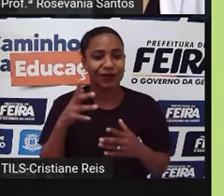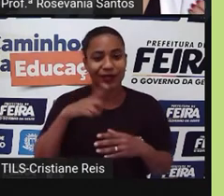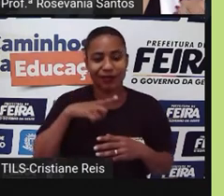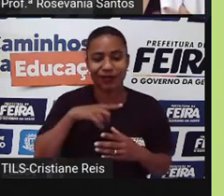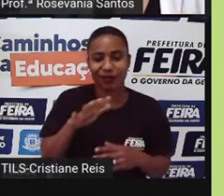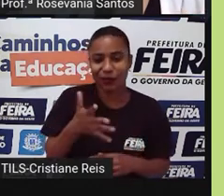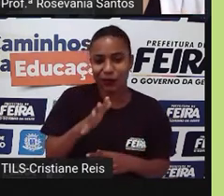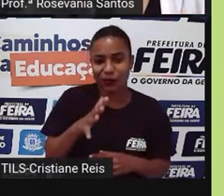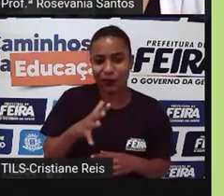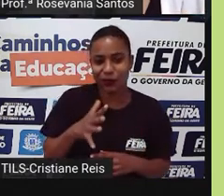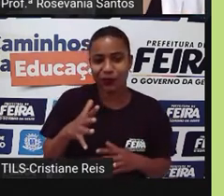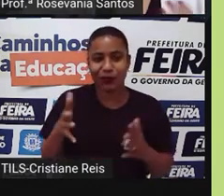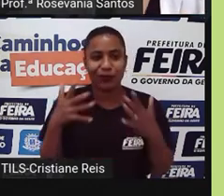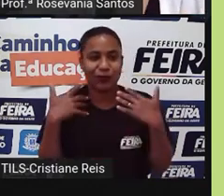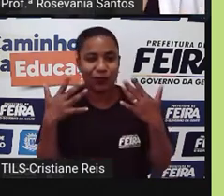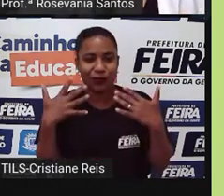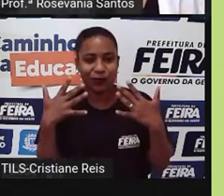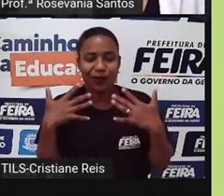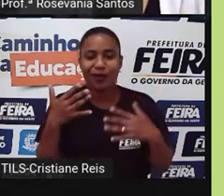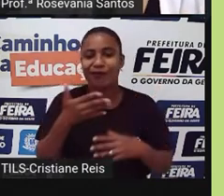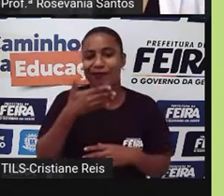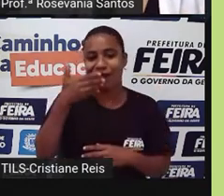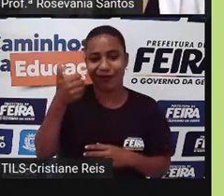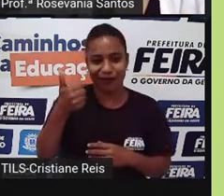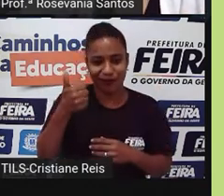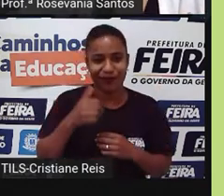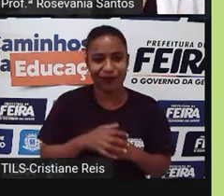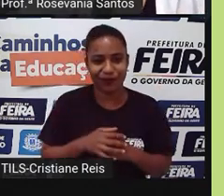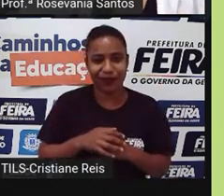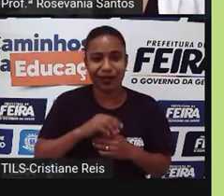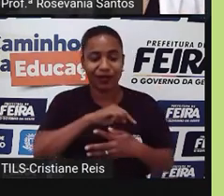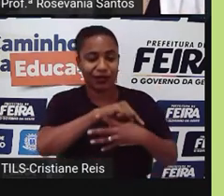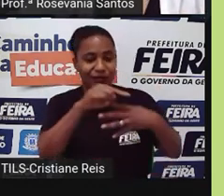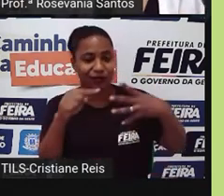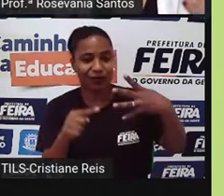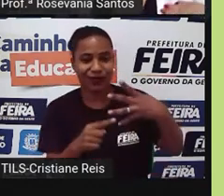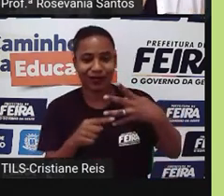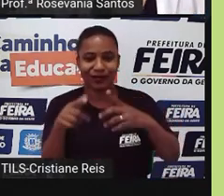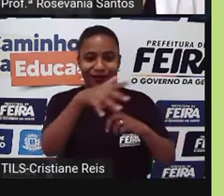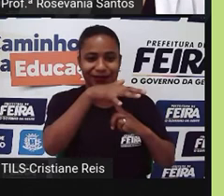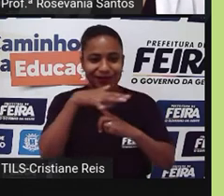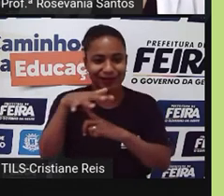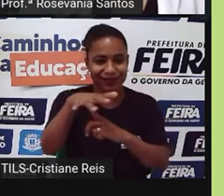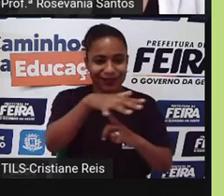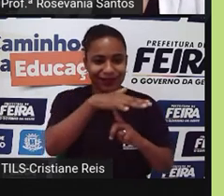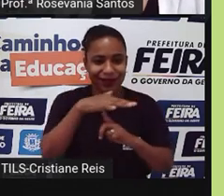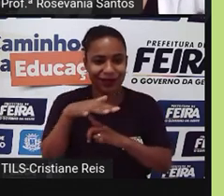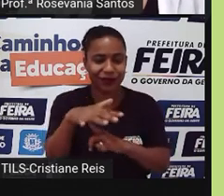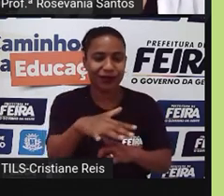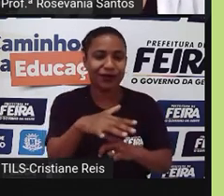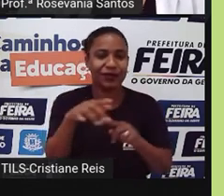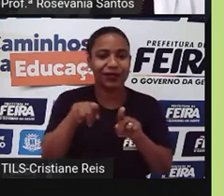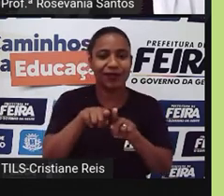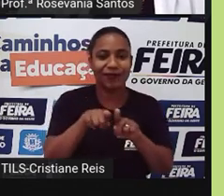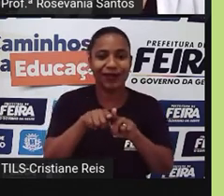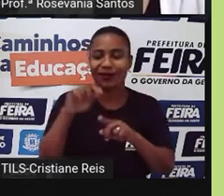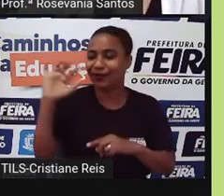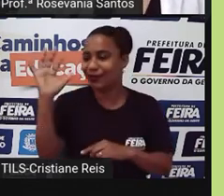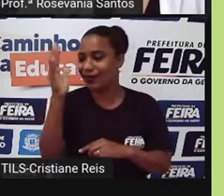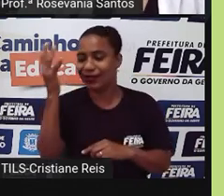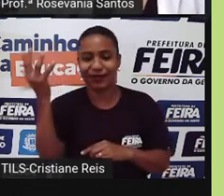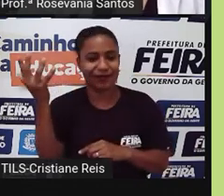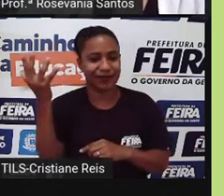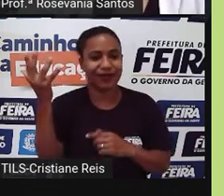temperada, com as quatro estações bem definidas e pega também características, às de clima mediterrâneo,